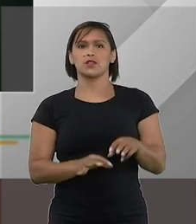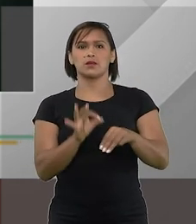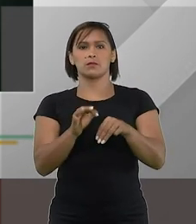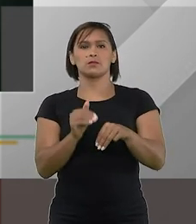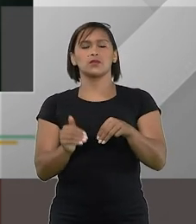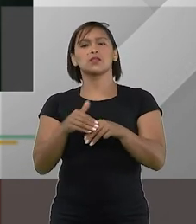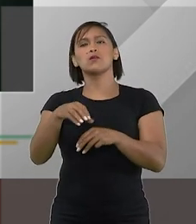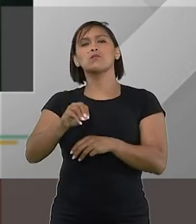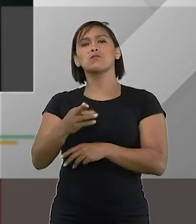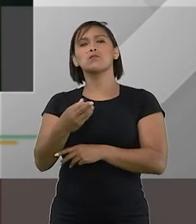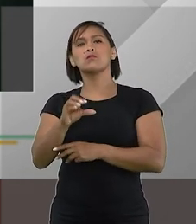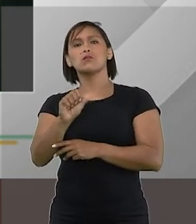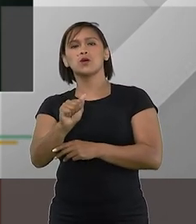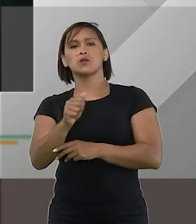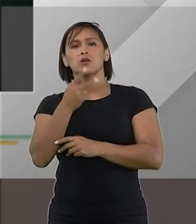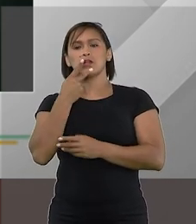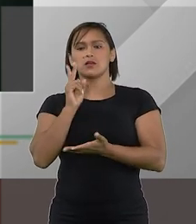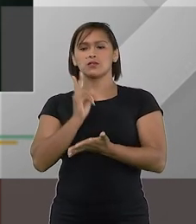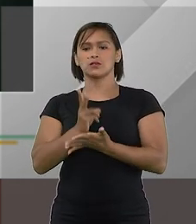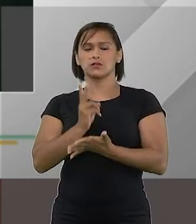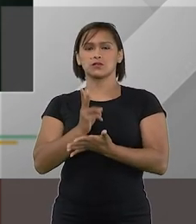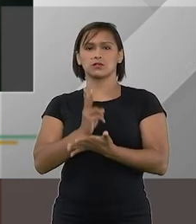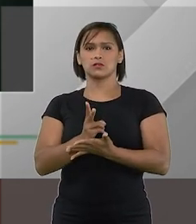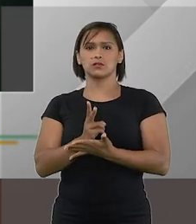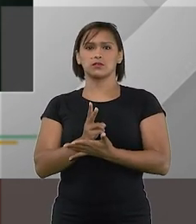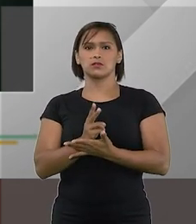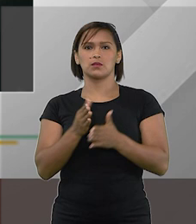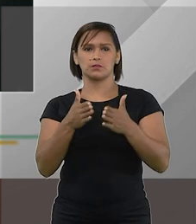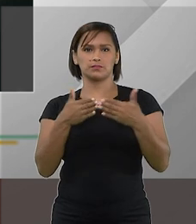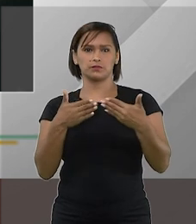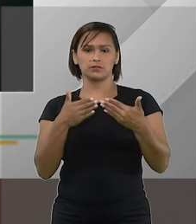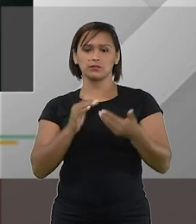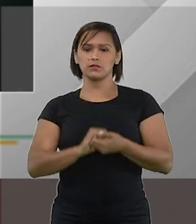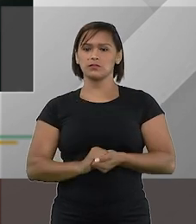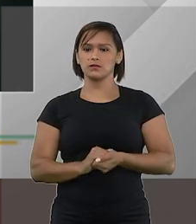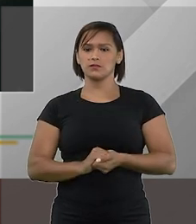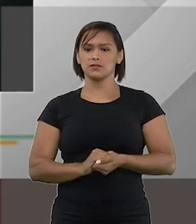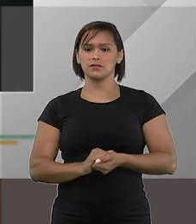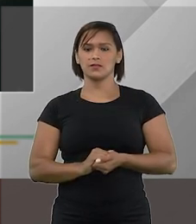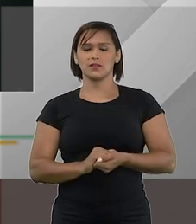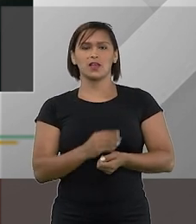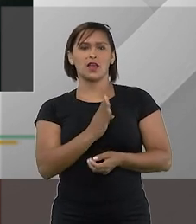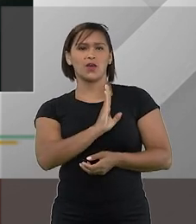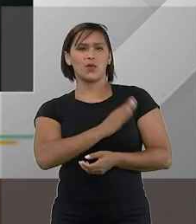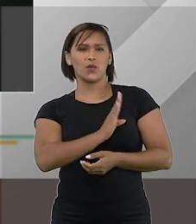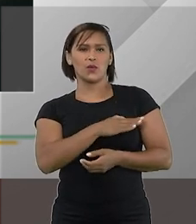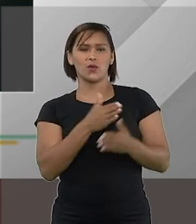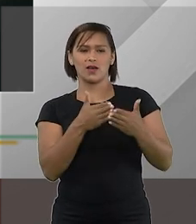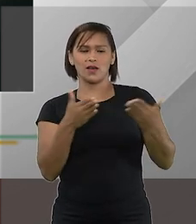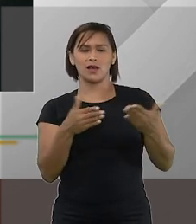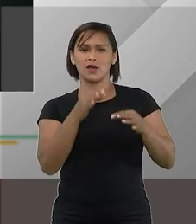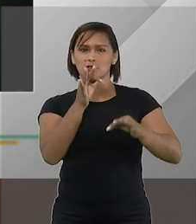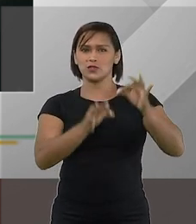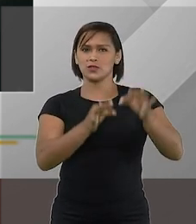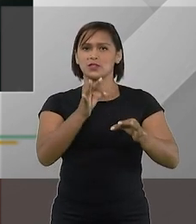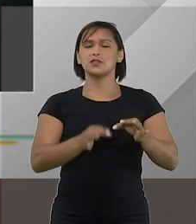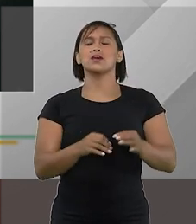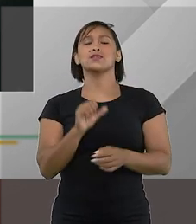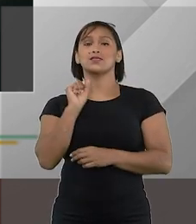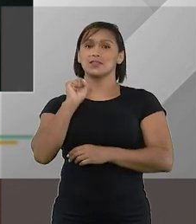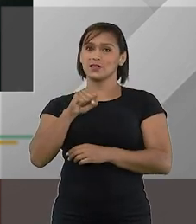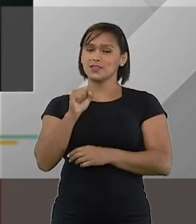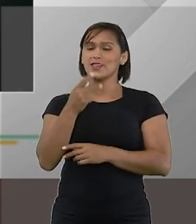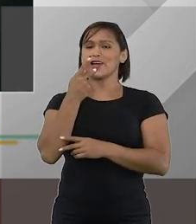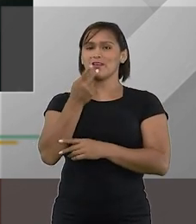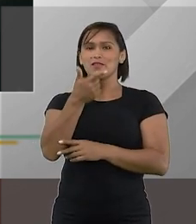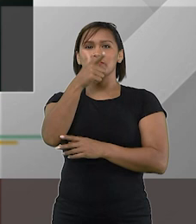Ministro Moura Ribeiro vou usar a sua expressão continue por favor abrindo o seu coração jurídico isso